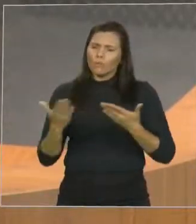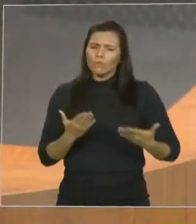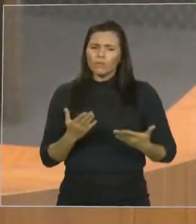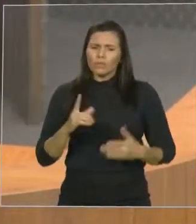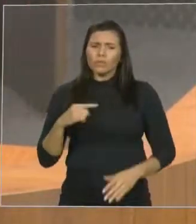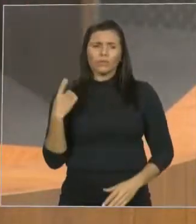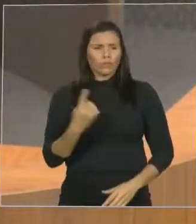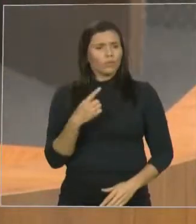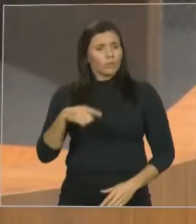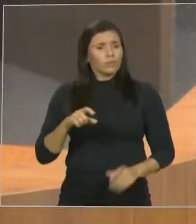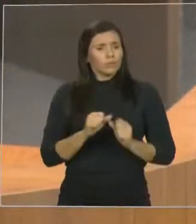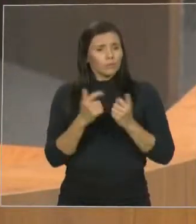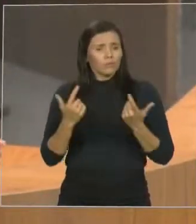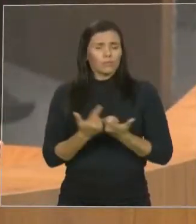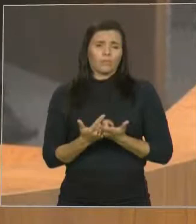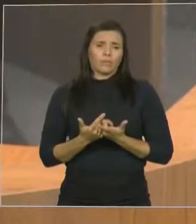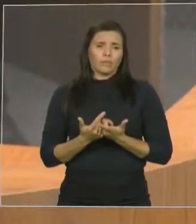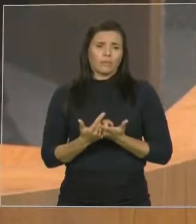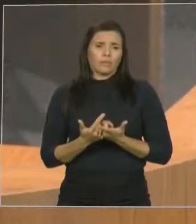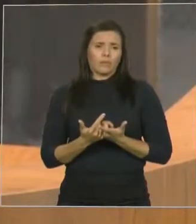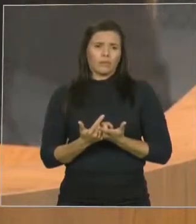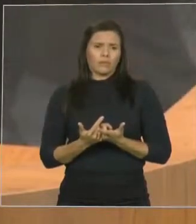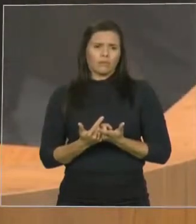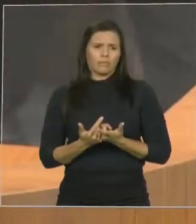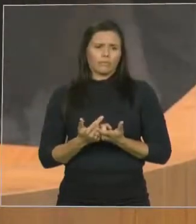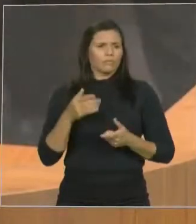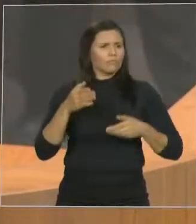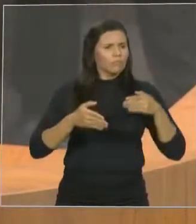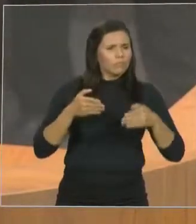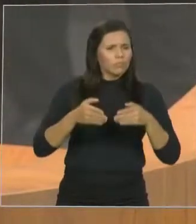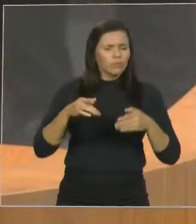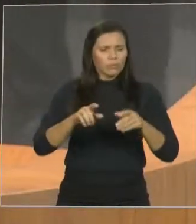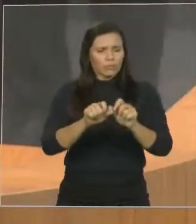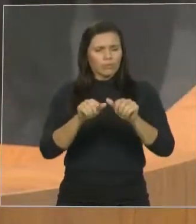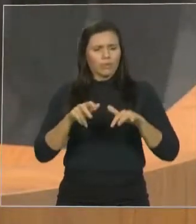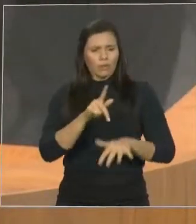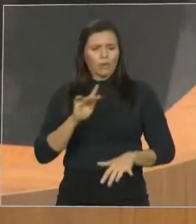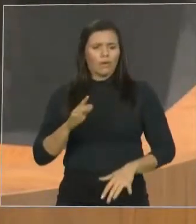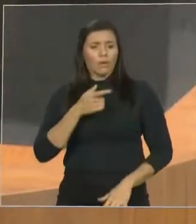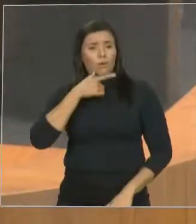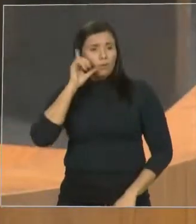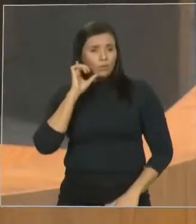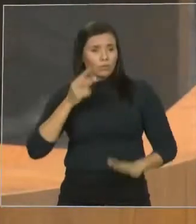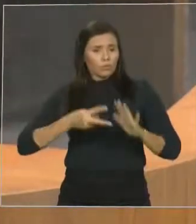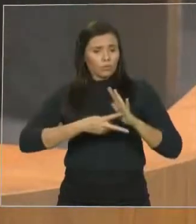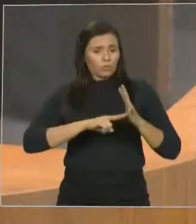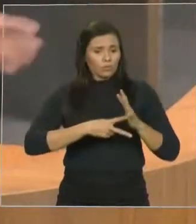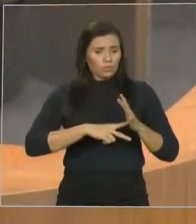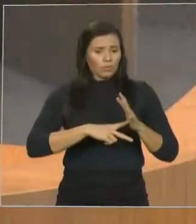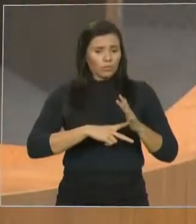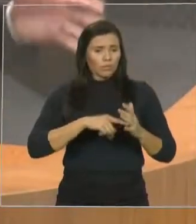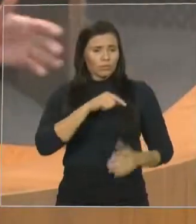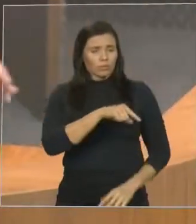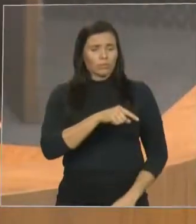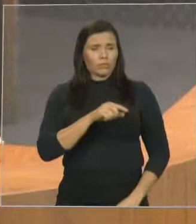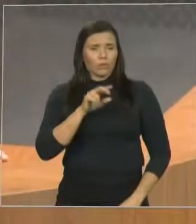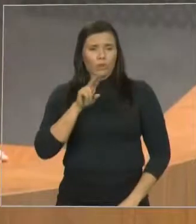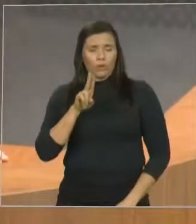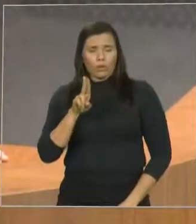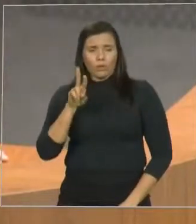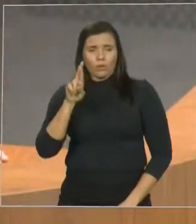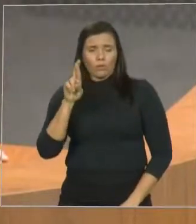que eu acho que ontem nós fomos cobrados pelo sindicato, sindicato dos urbanitários que